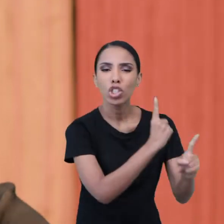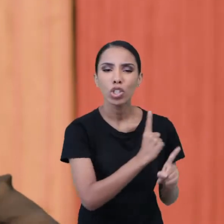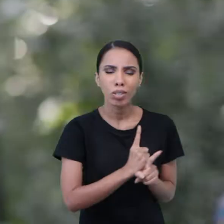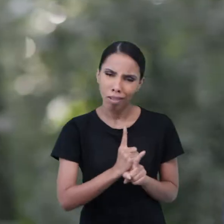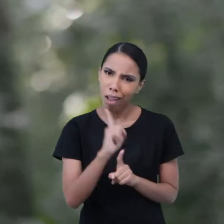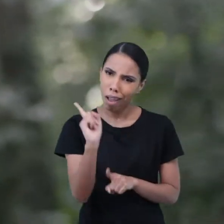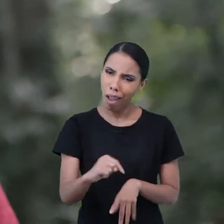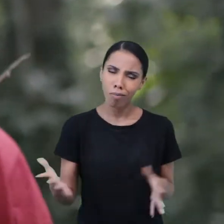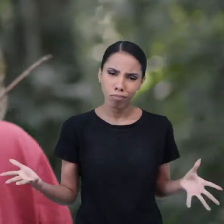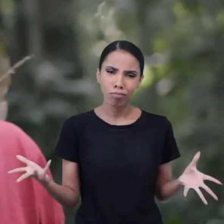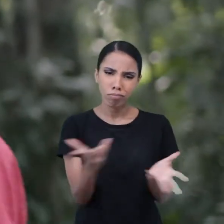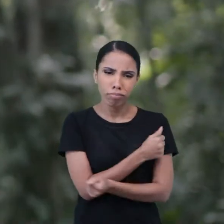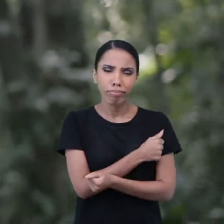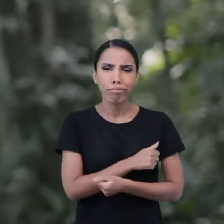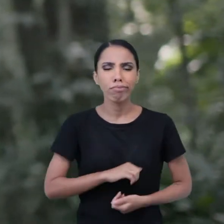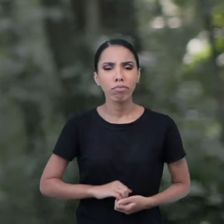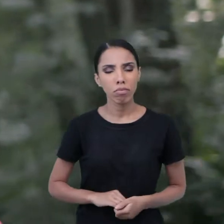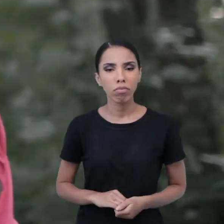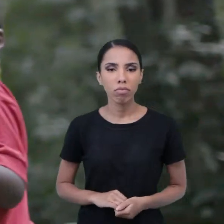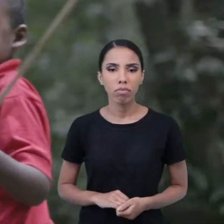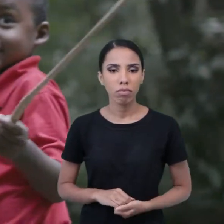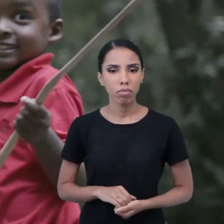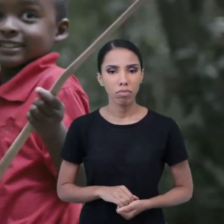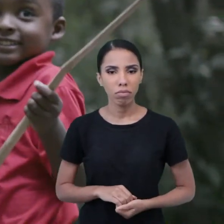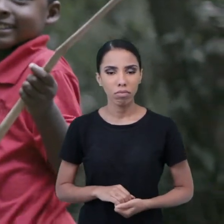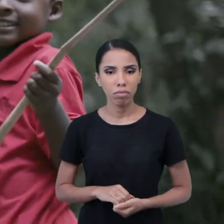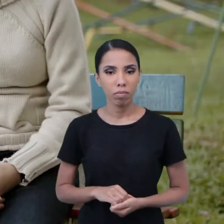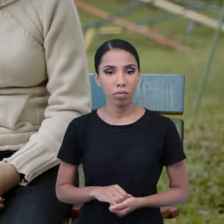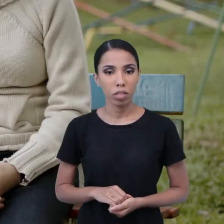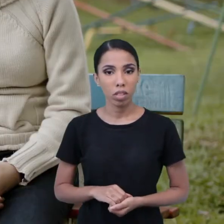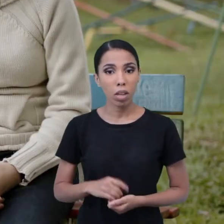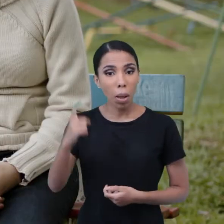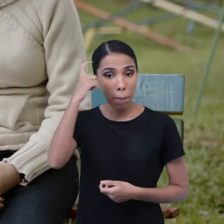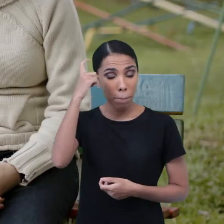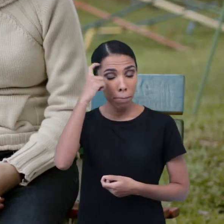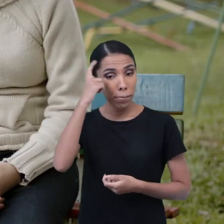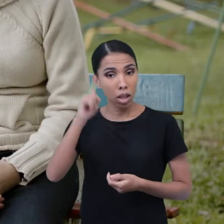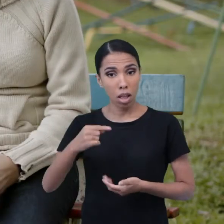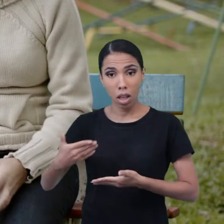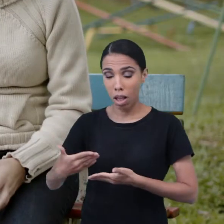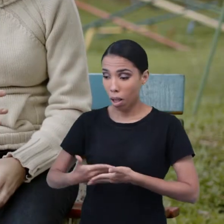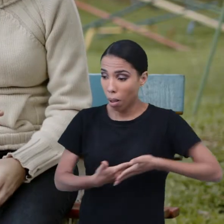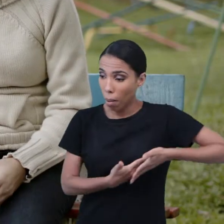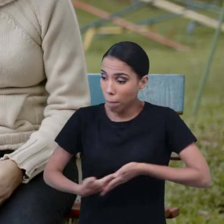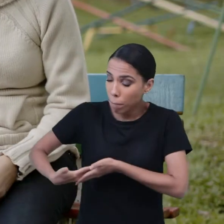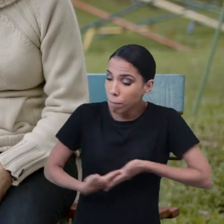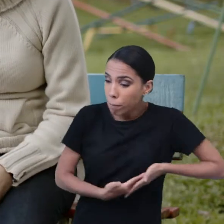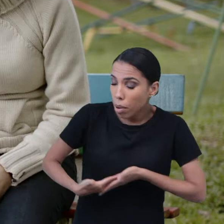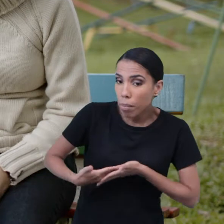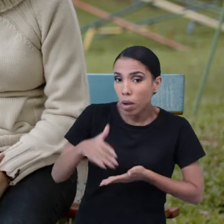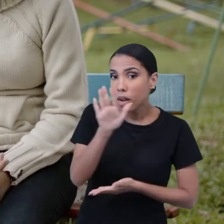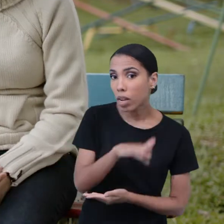aí. Isso é incrível. Menino segura uma grande folha e sorria. Pensar nos bebês como... Regina Gomes. Se